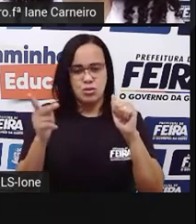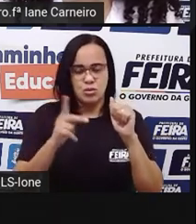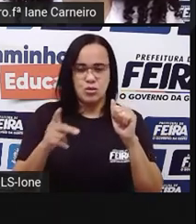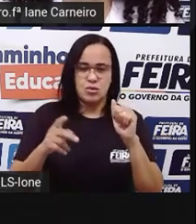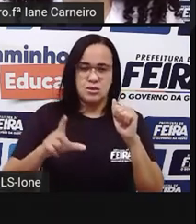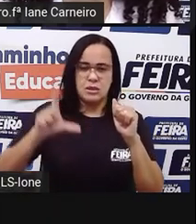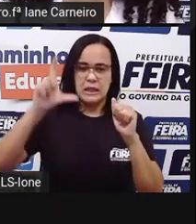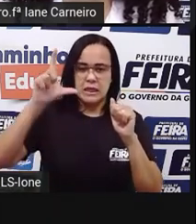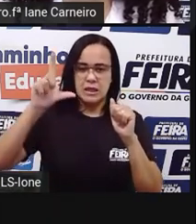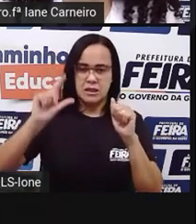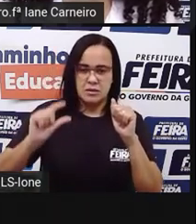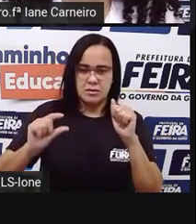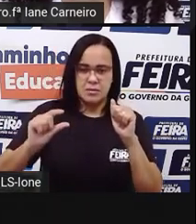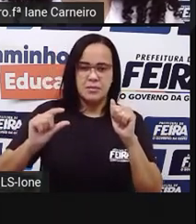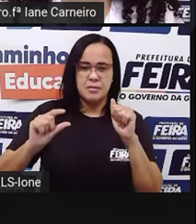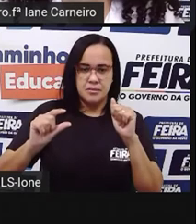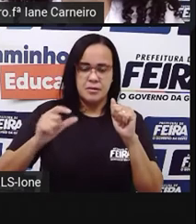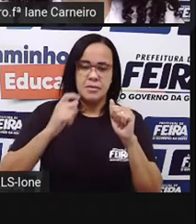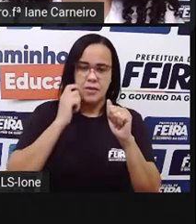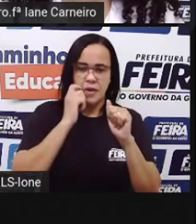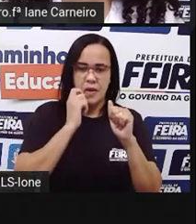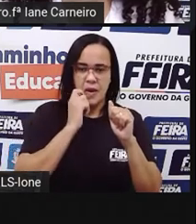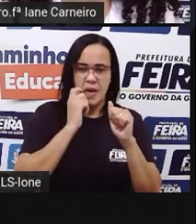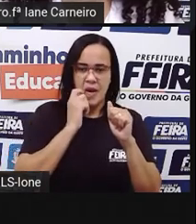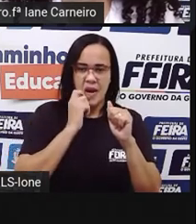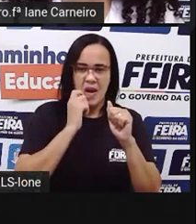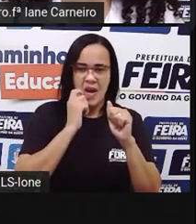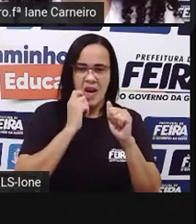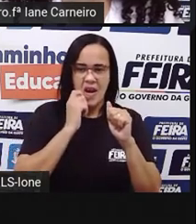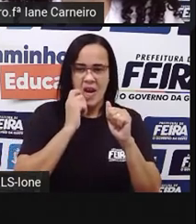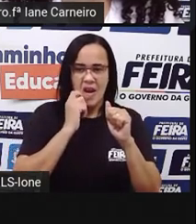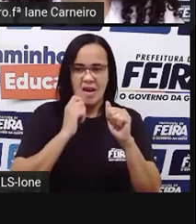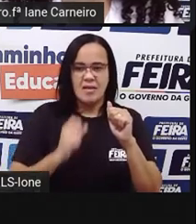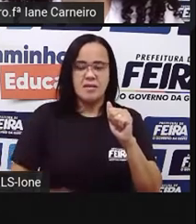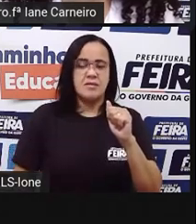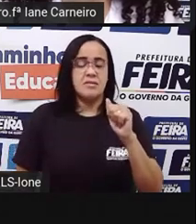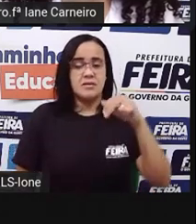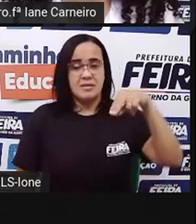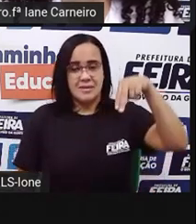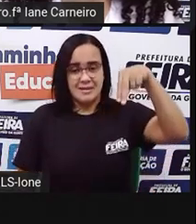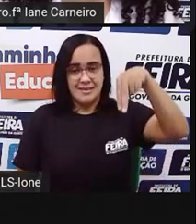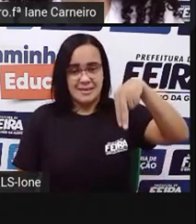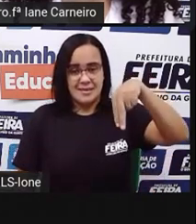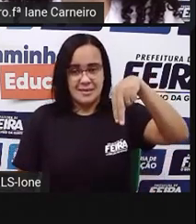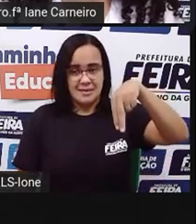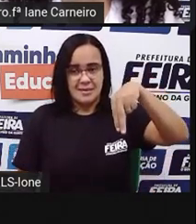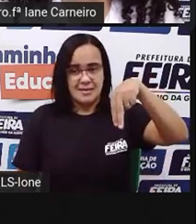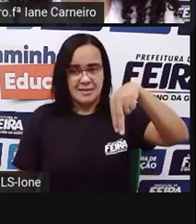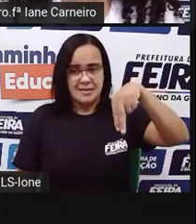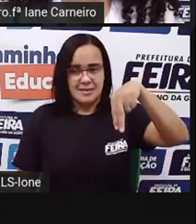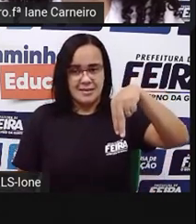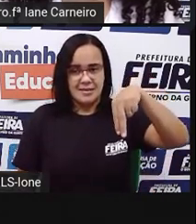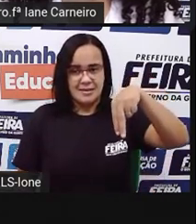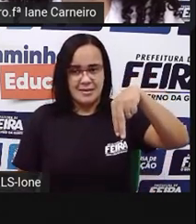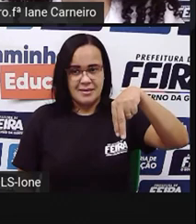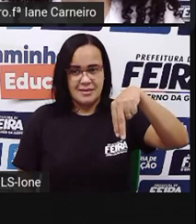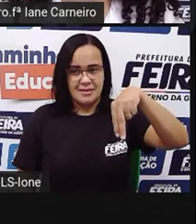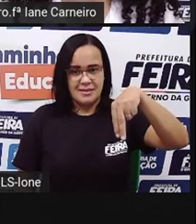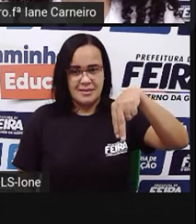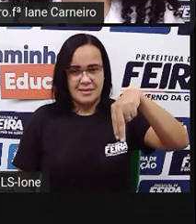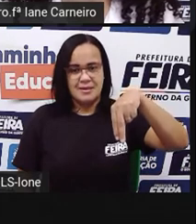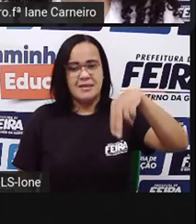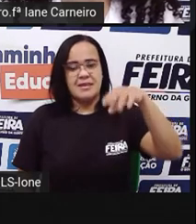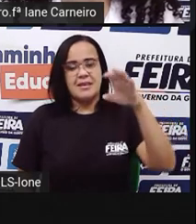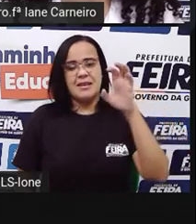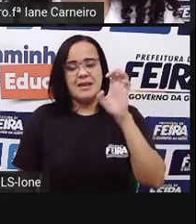E o A minúsculo. O Nê maiúsculo. E o Nê minúsculo. A letra